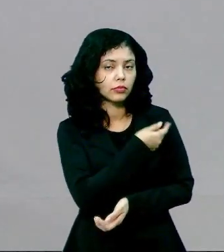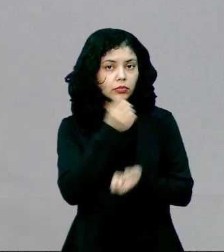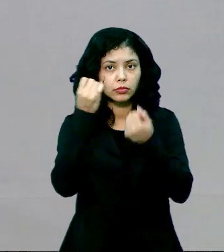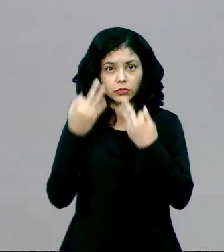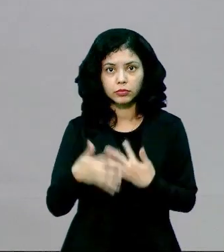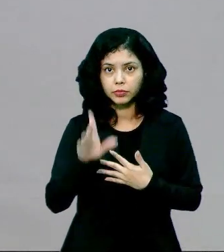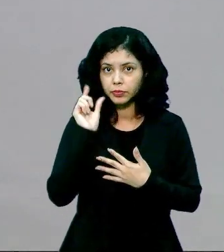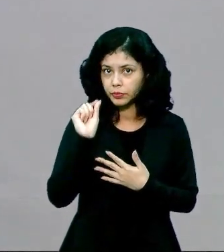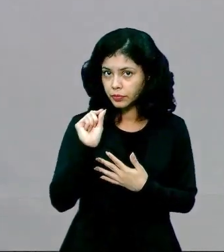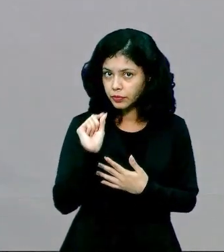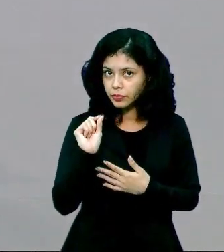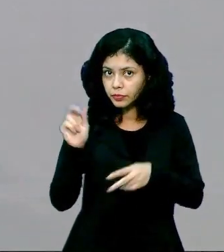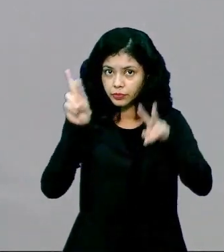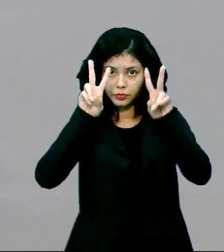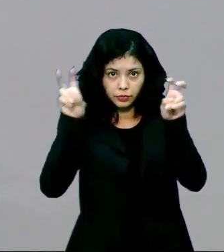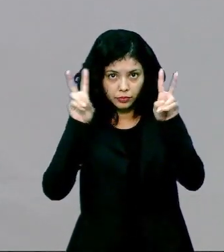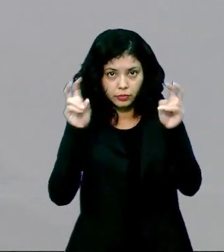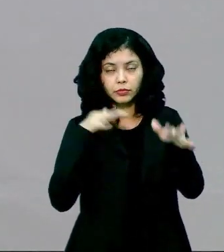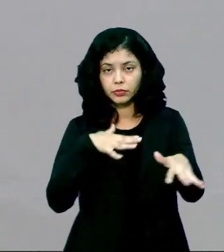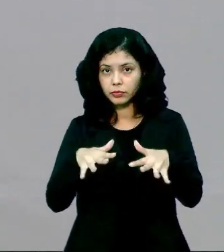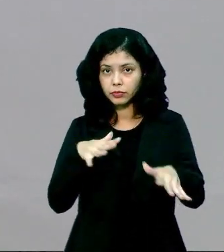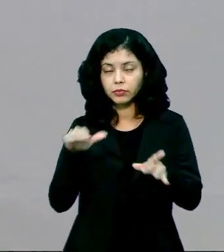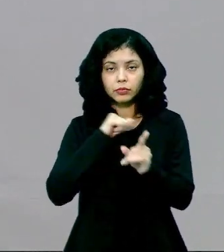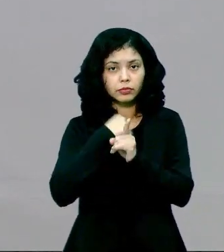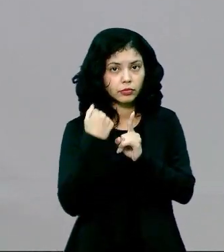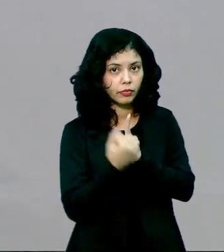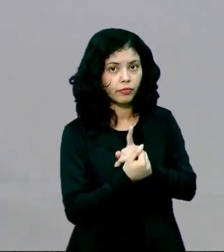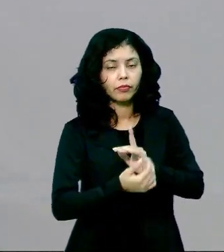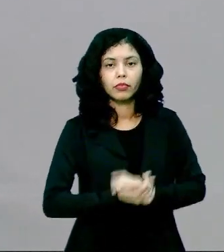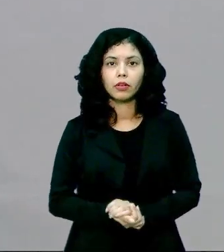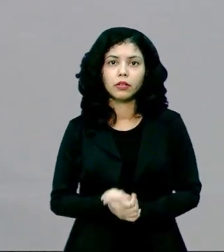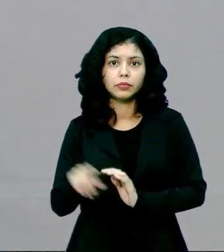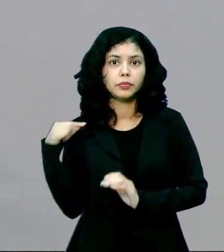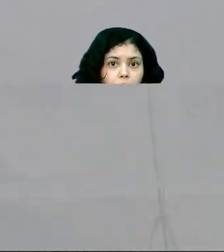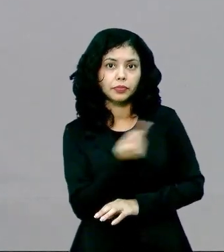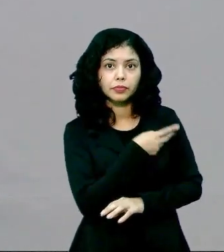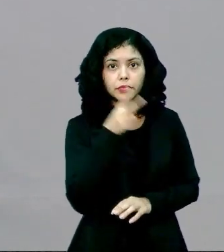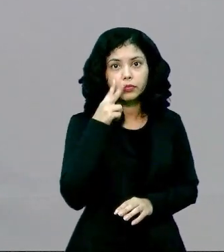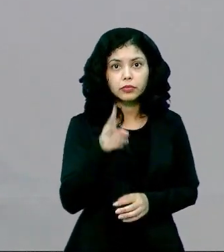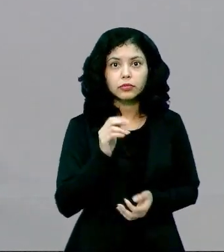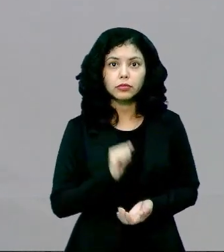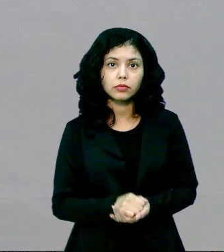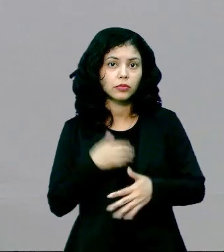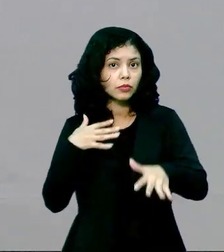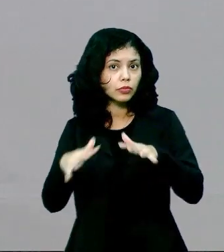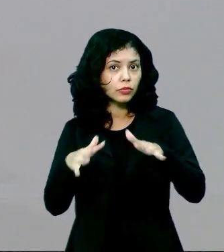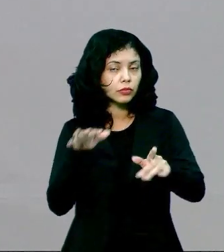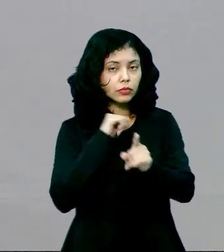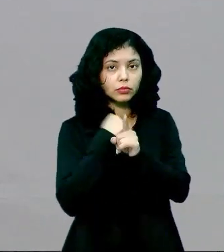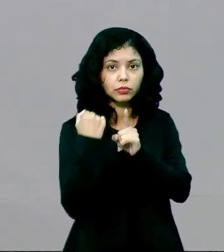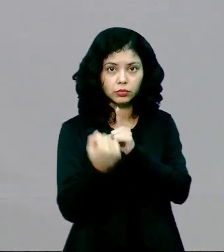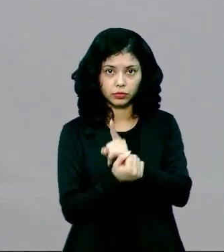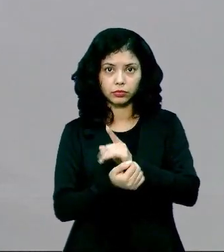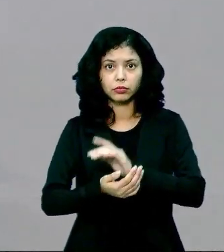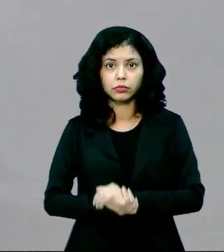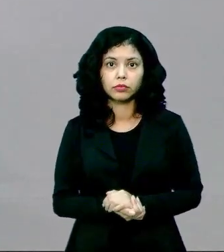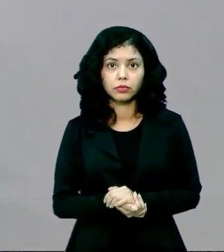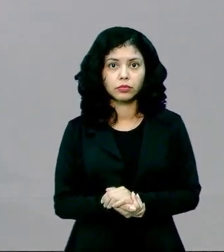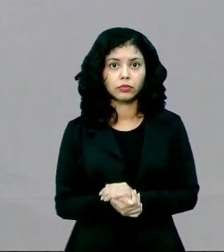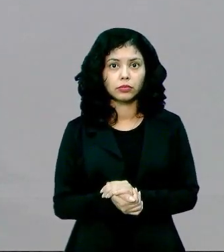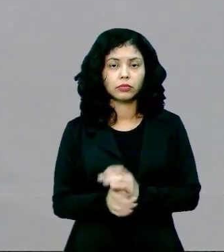tratamos a respeito dos movimentos sociais. E nós vimos que os movimentos sociais